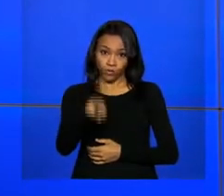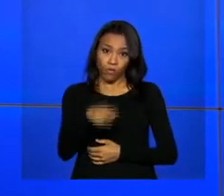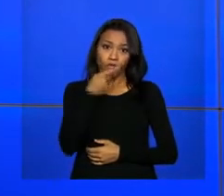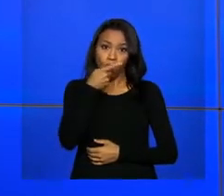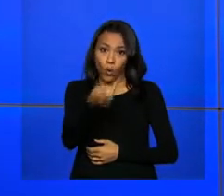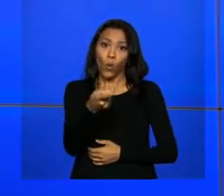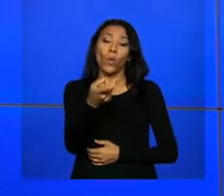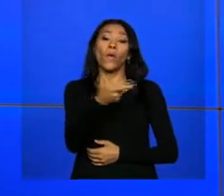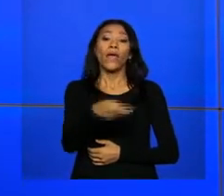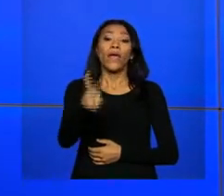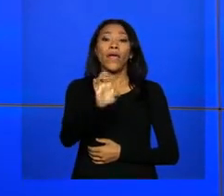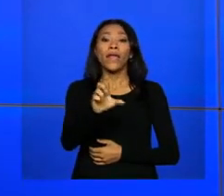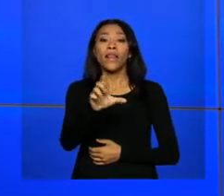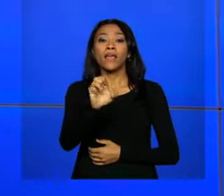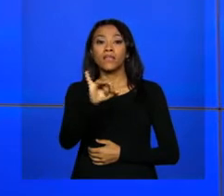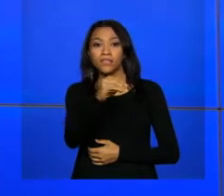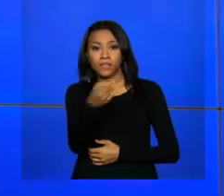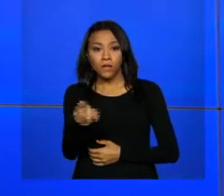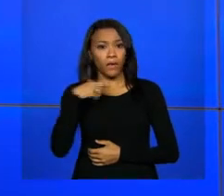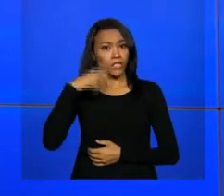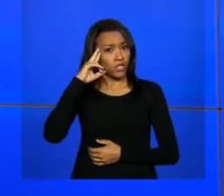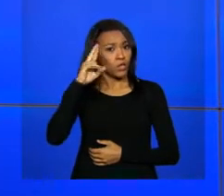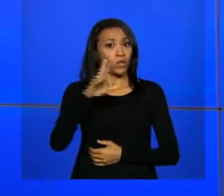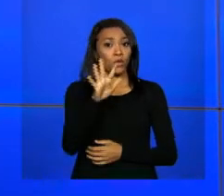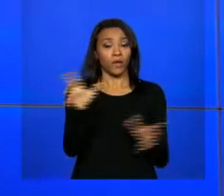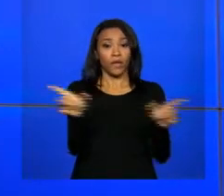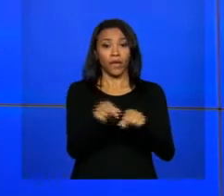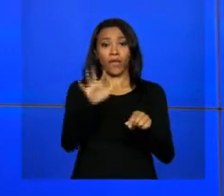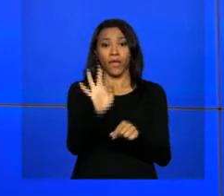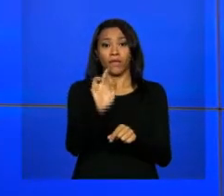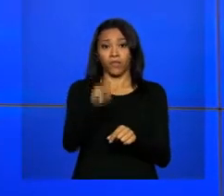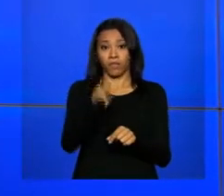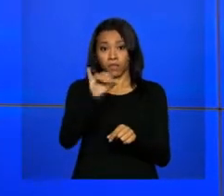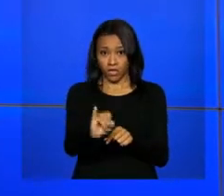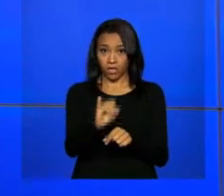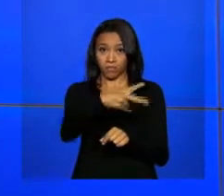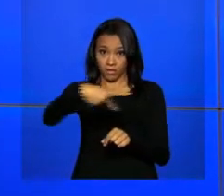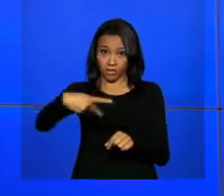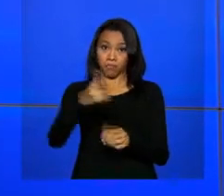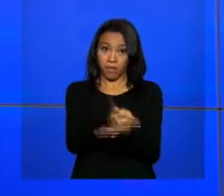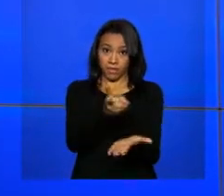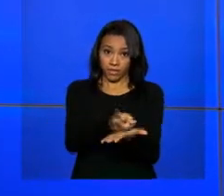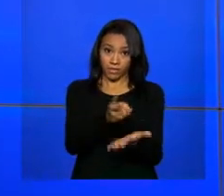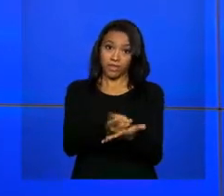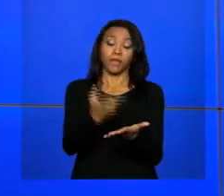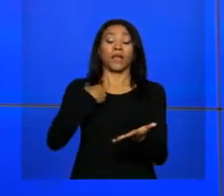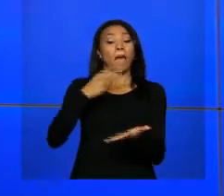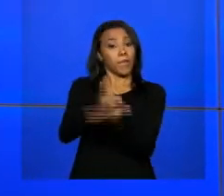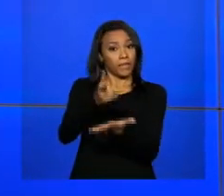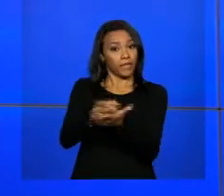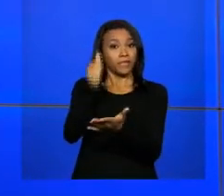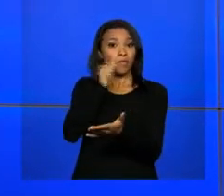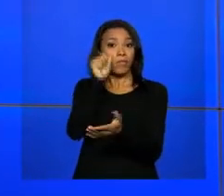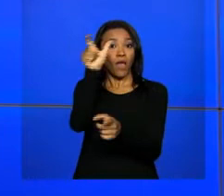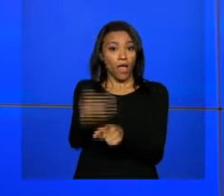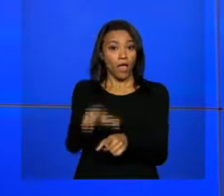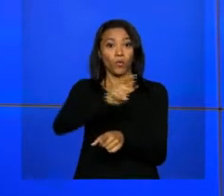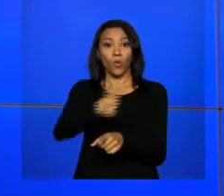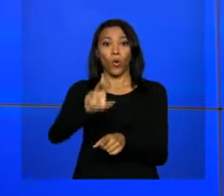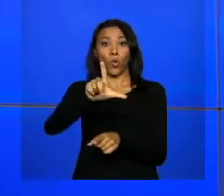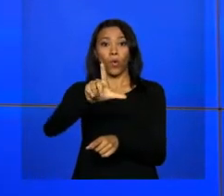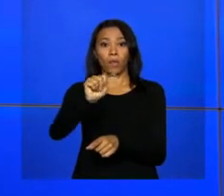à reeleição da diretora-gerente do FMI, Cristine Lagarde. No texto, o ministro diz que a permanência de Lagarde no